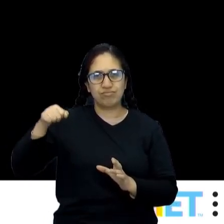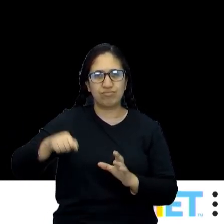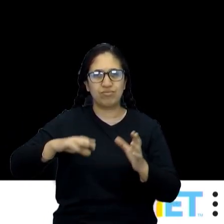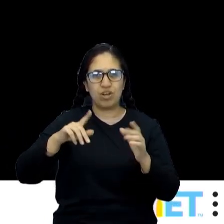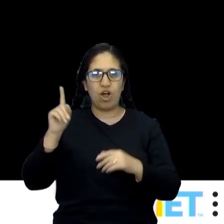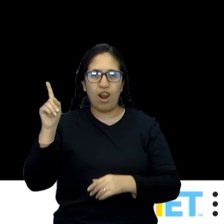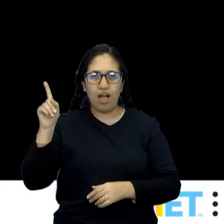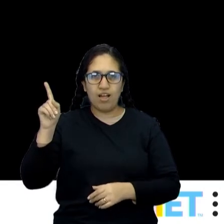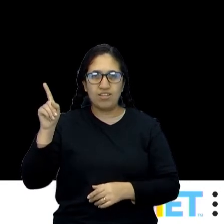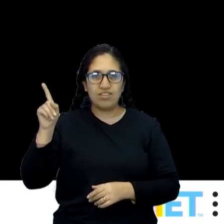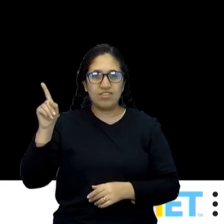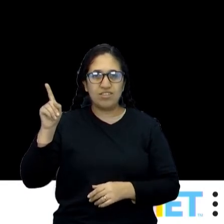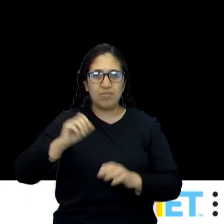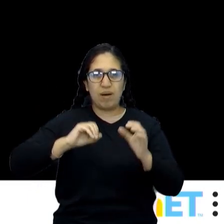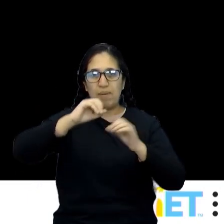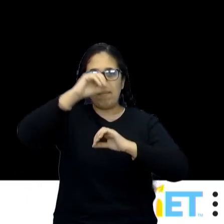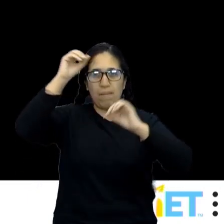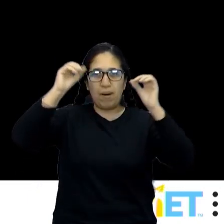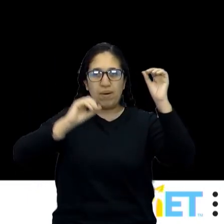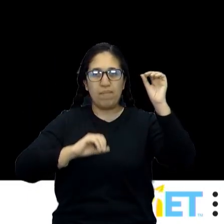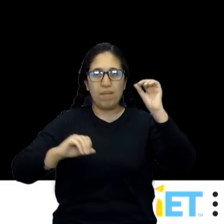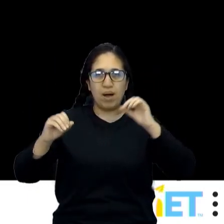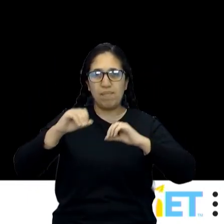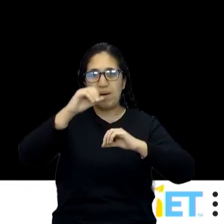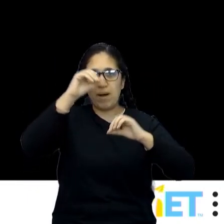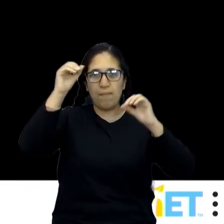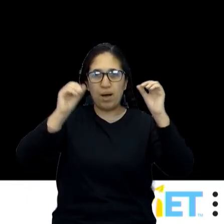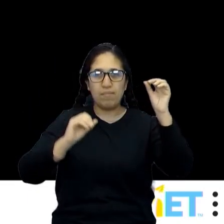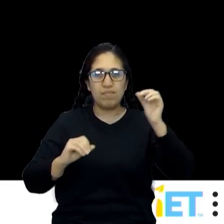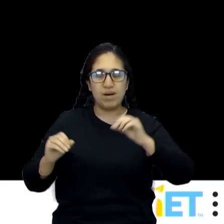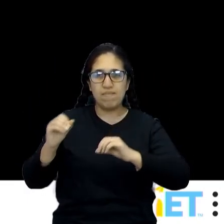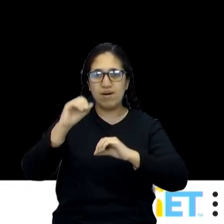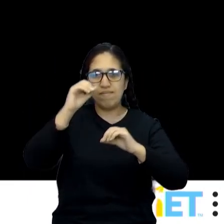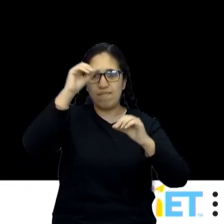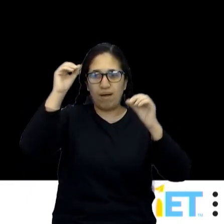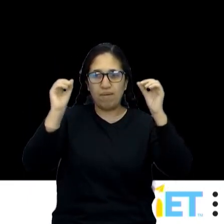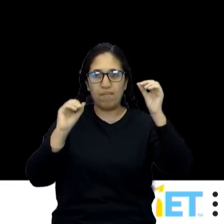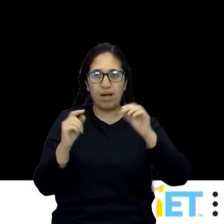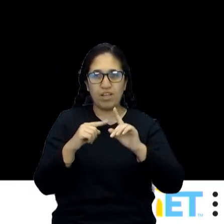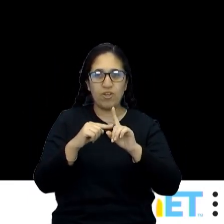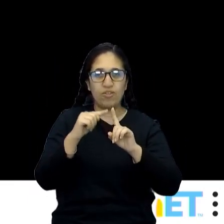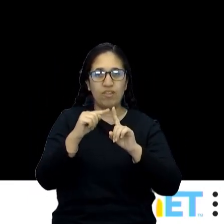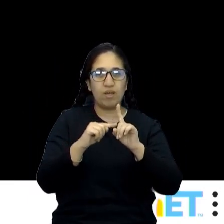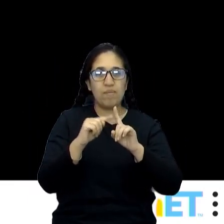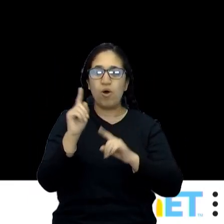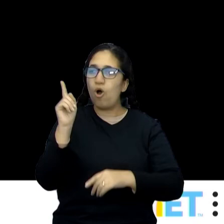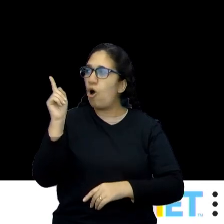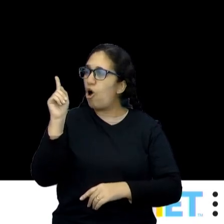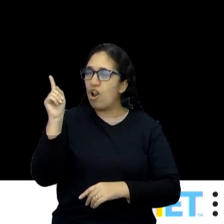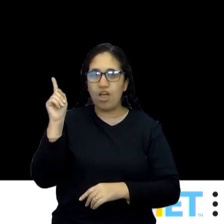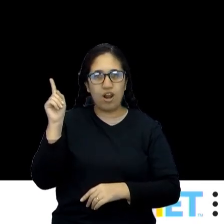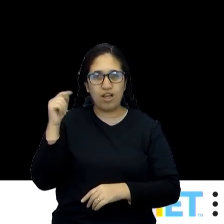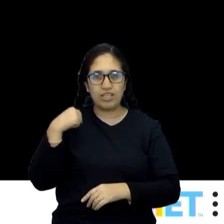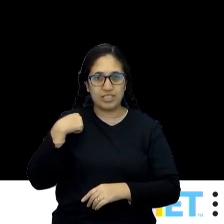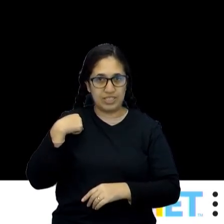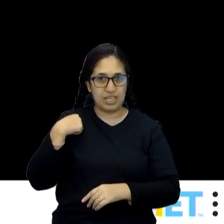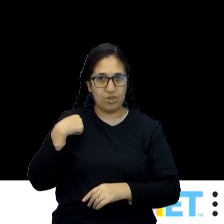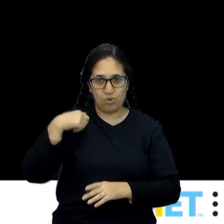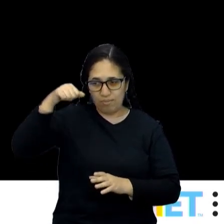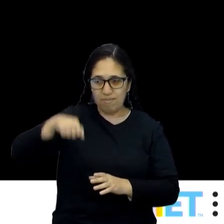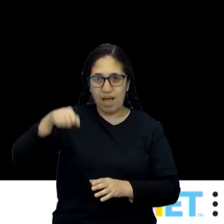aumentando a pressão. Olha lá o barômetro, ó. Pressão e aqui tem um termômetro. Então, olha o que acontece se eu continuar